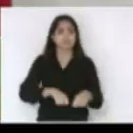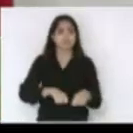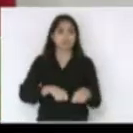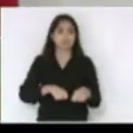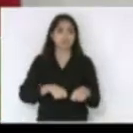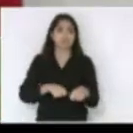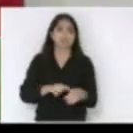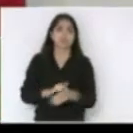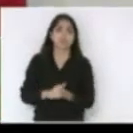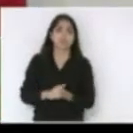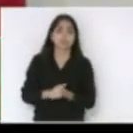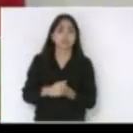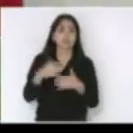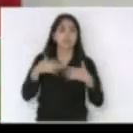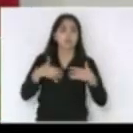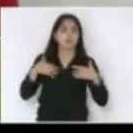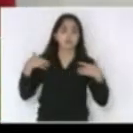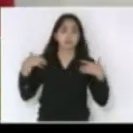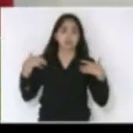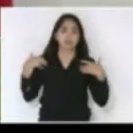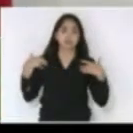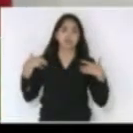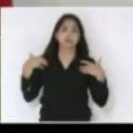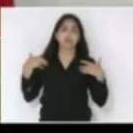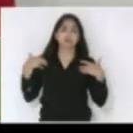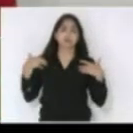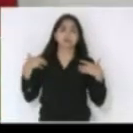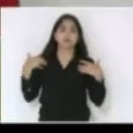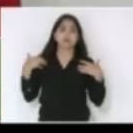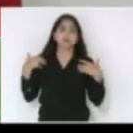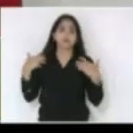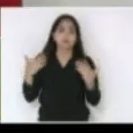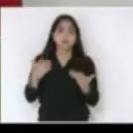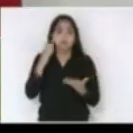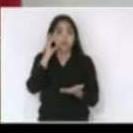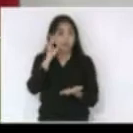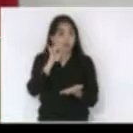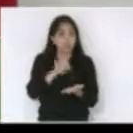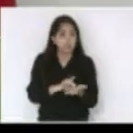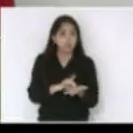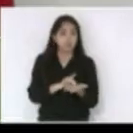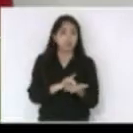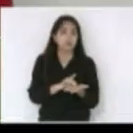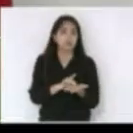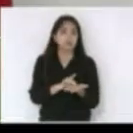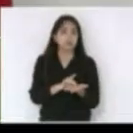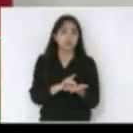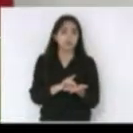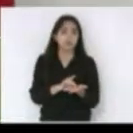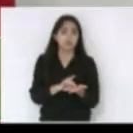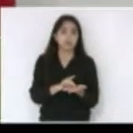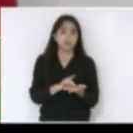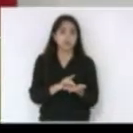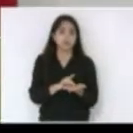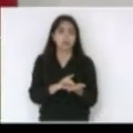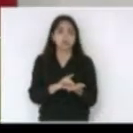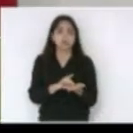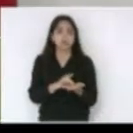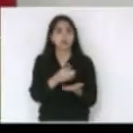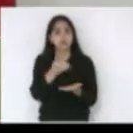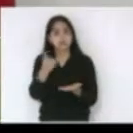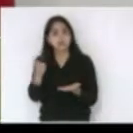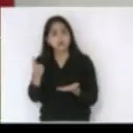homenagem essa pelo reconhecimento de todos